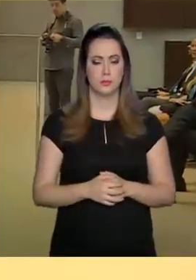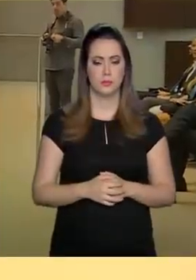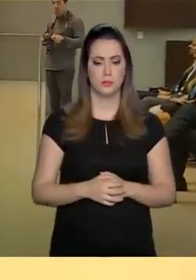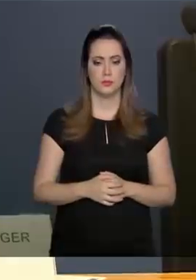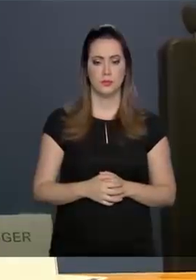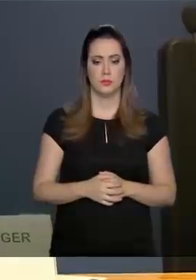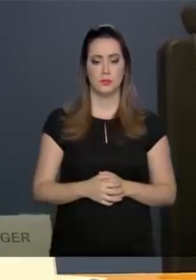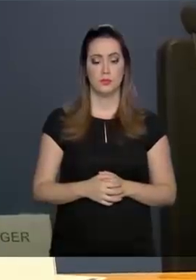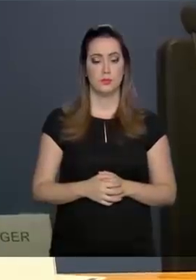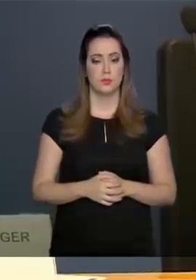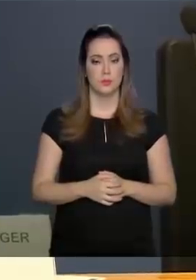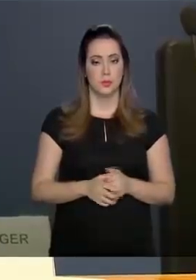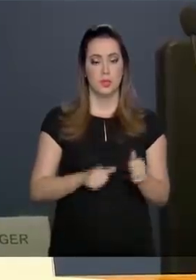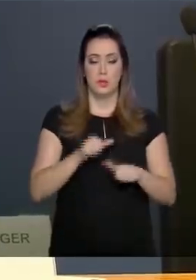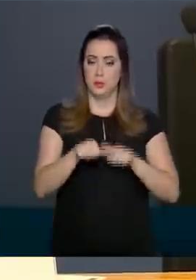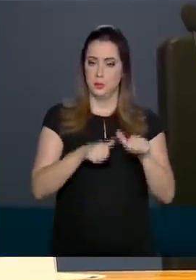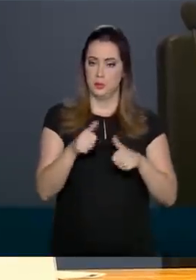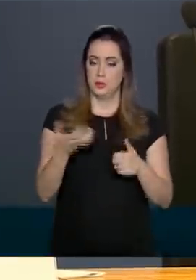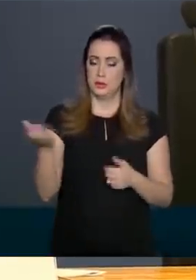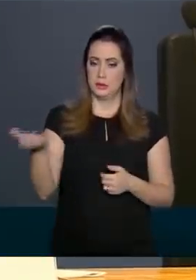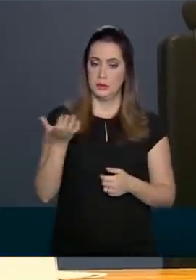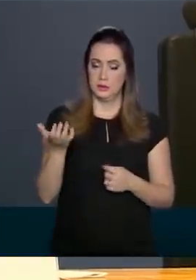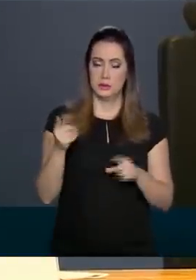Essa reforma ousa, inclusive,